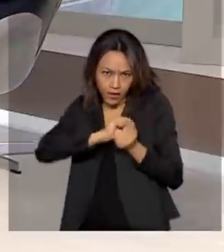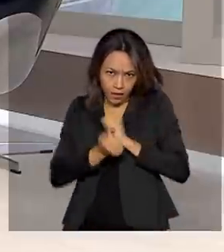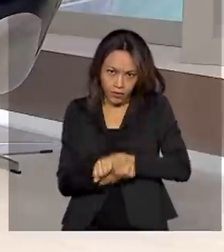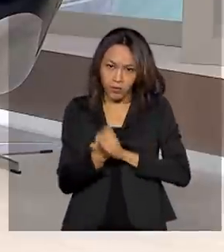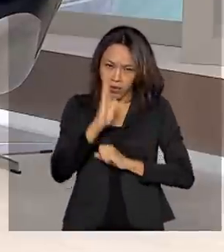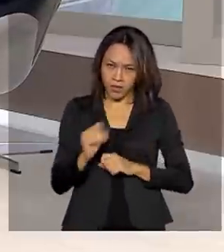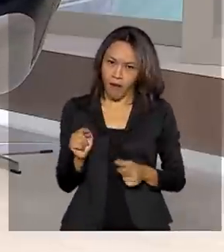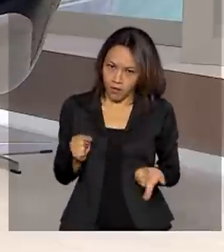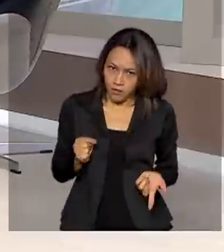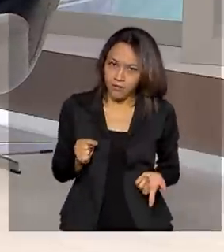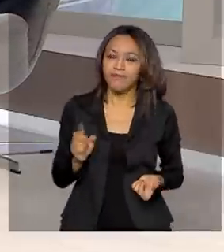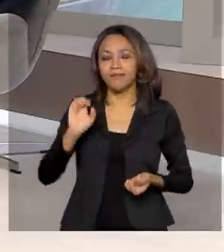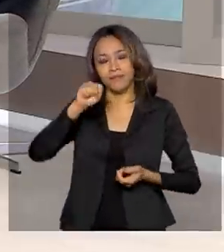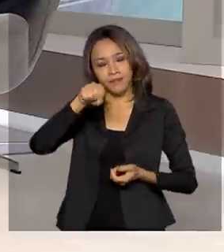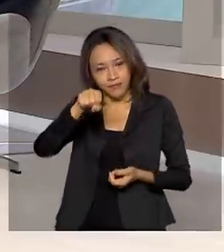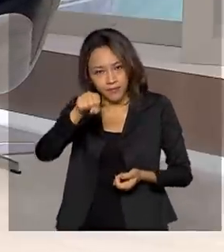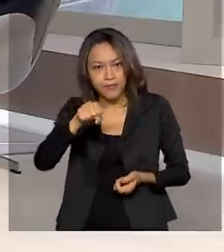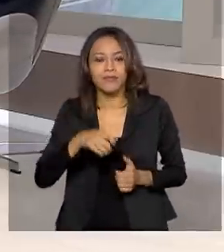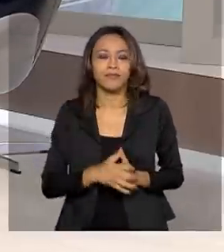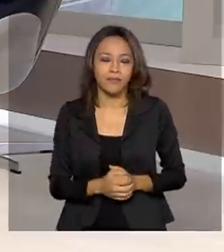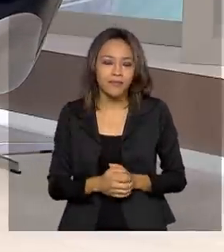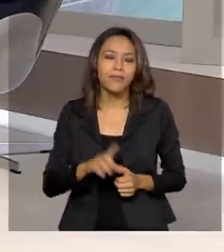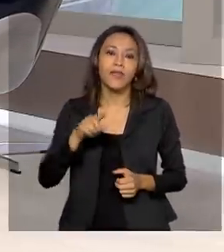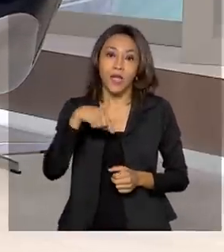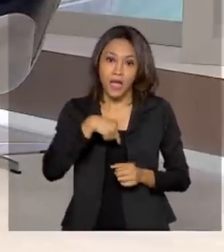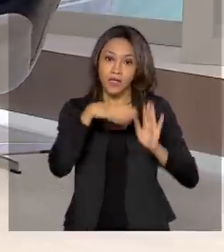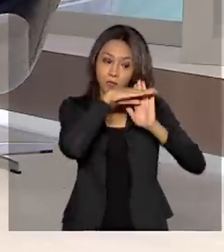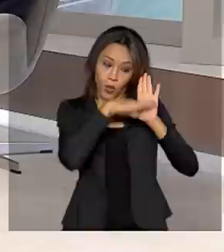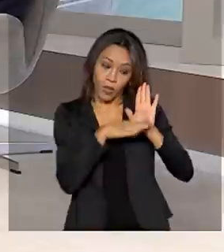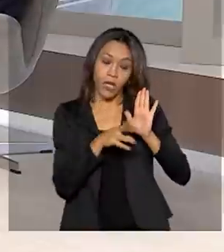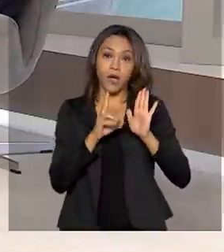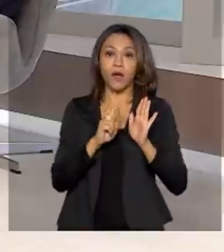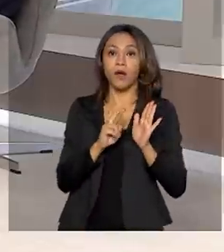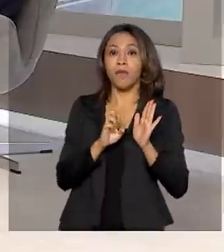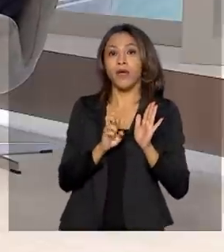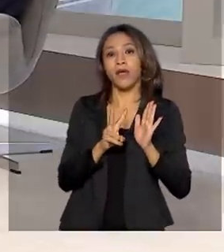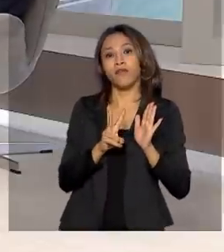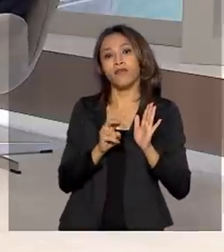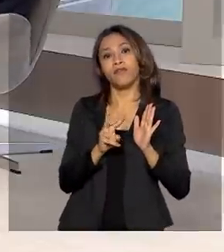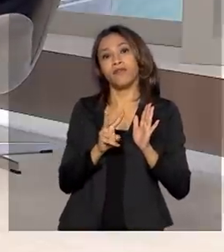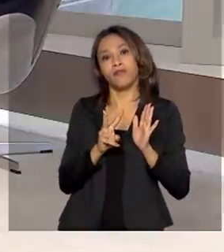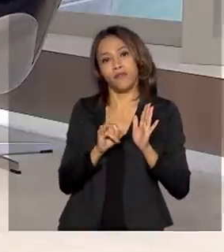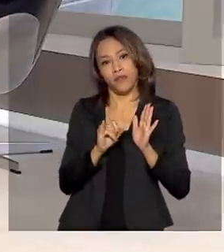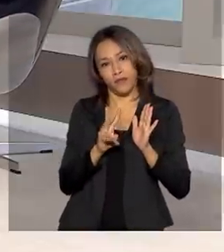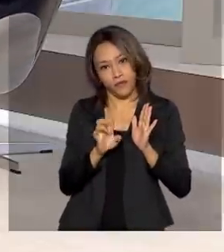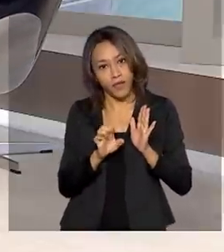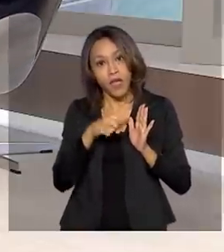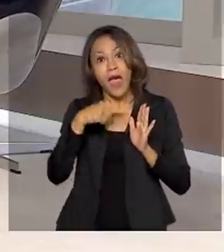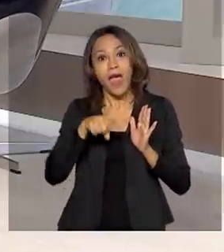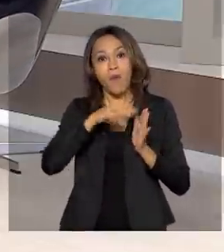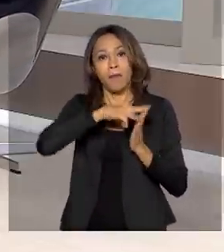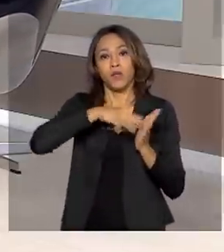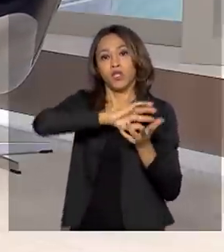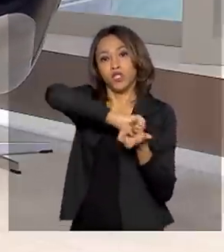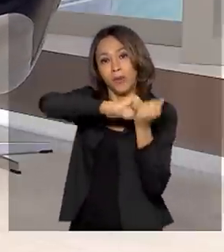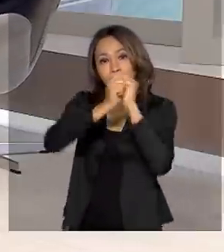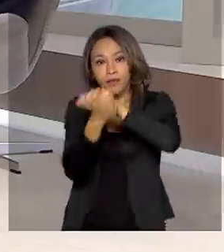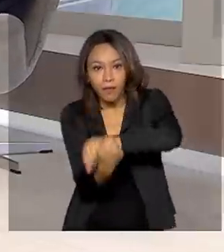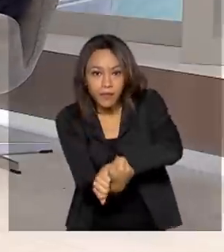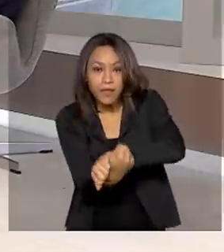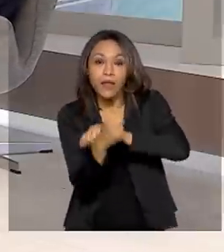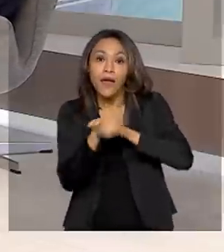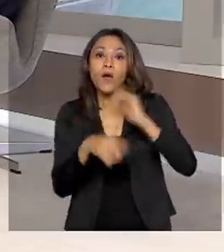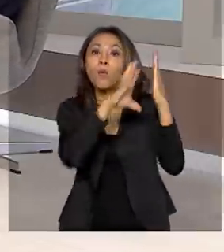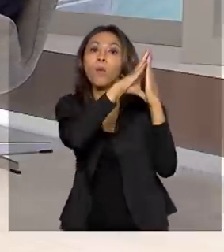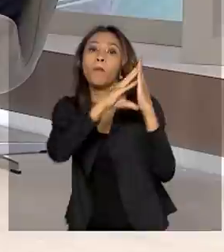pode dizer isso? Sim, exatamente. O programa Revive é uma metodologia que a gente está adaptando, ela é de Portugal, a gente fez